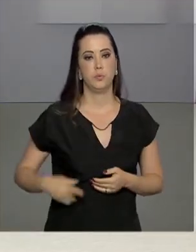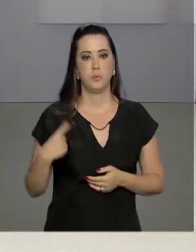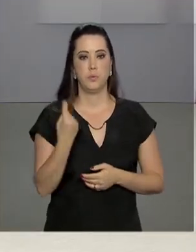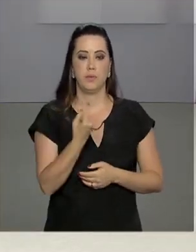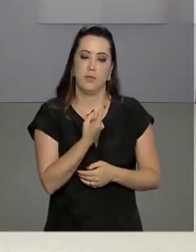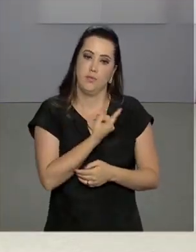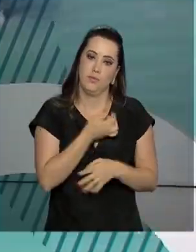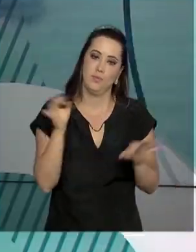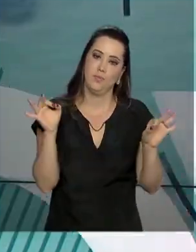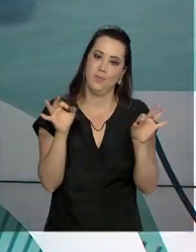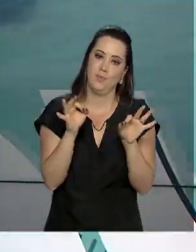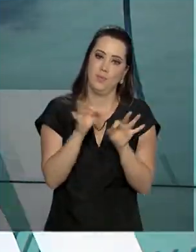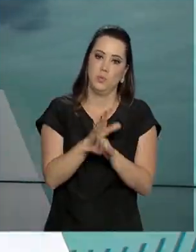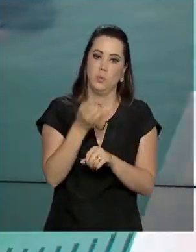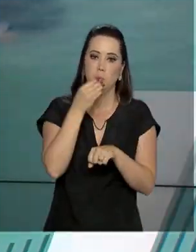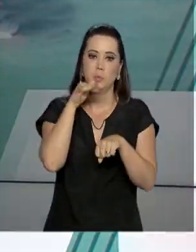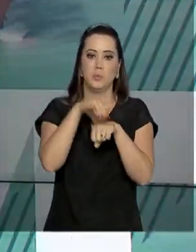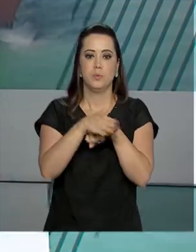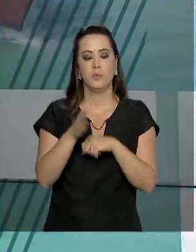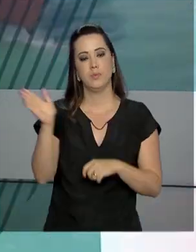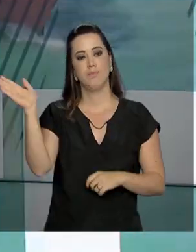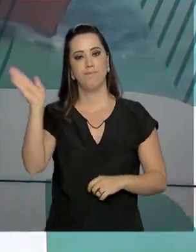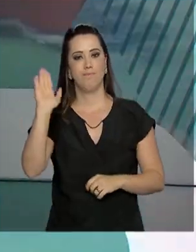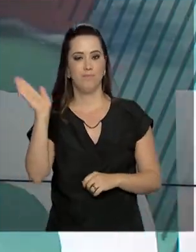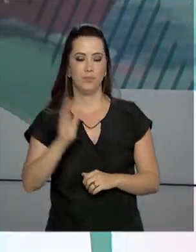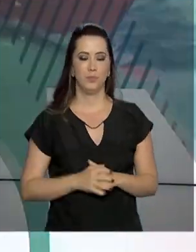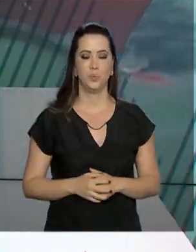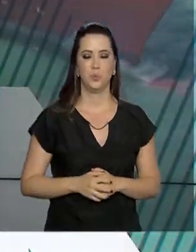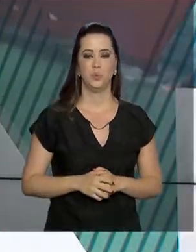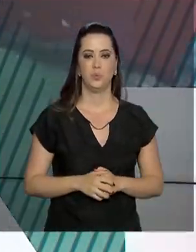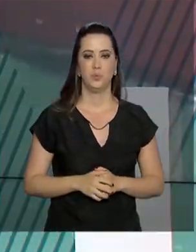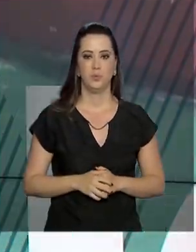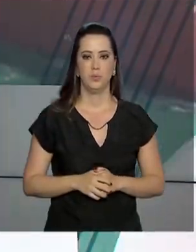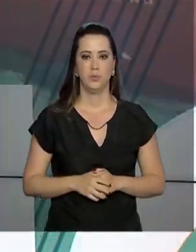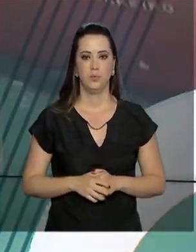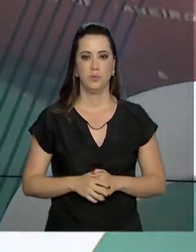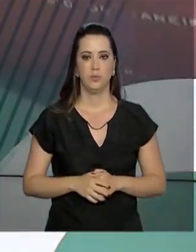Bom, e a gente fica por aqui. Uma boa noite para você e até amanhã.